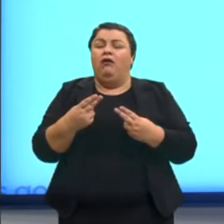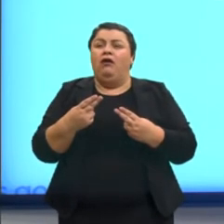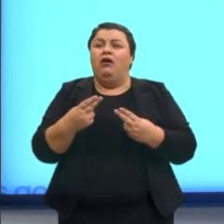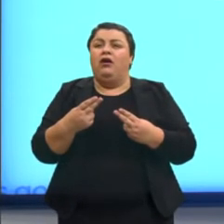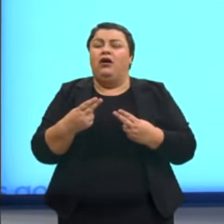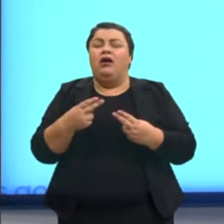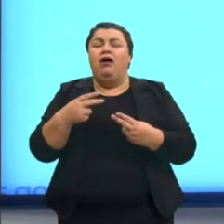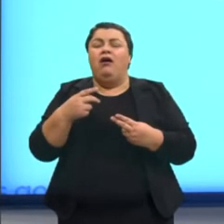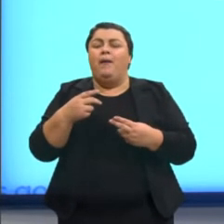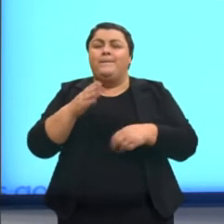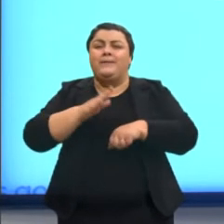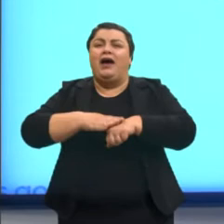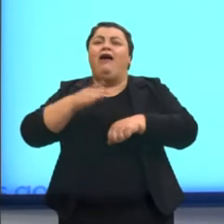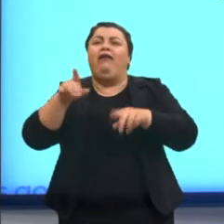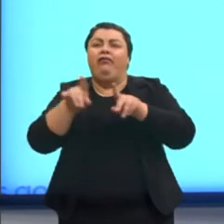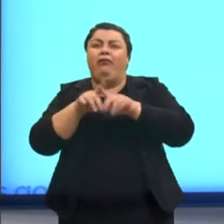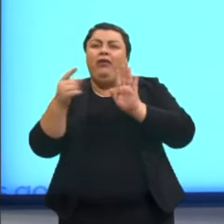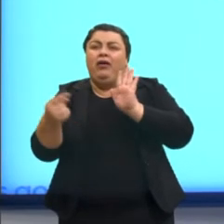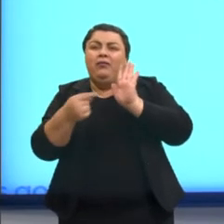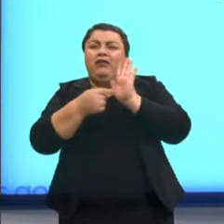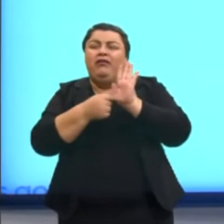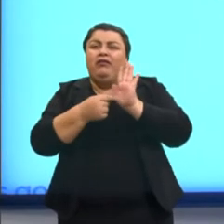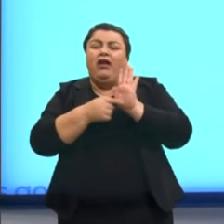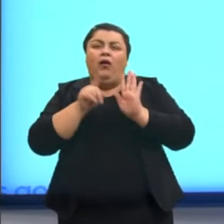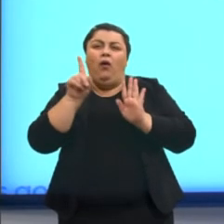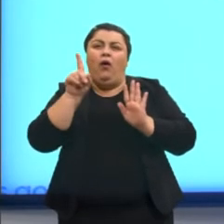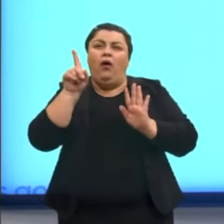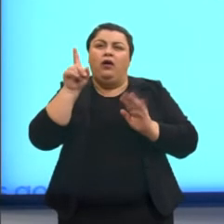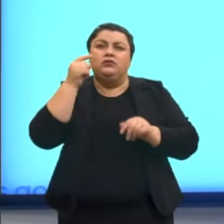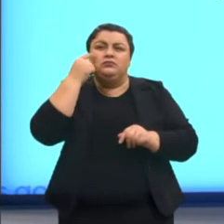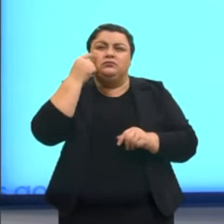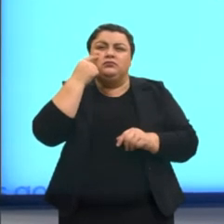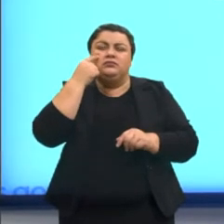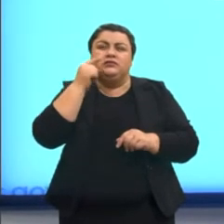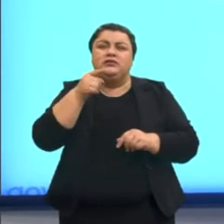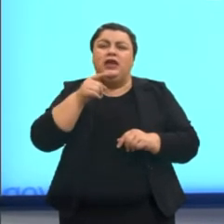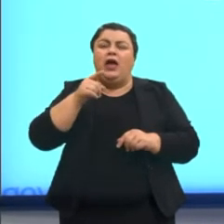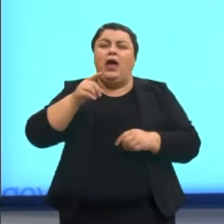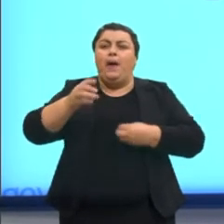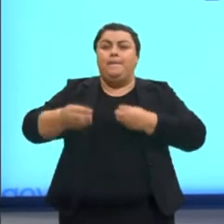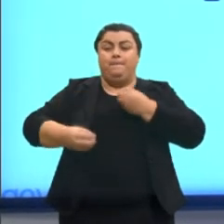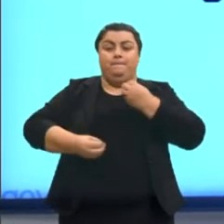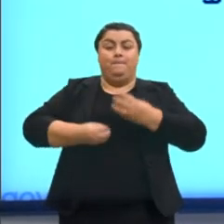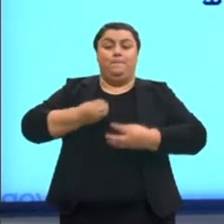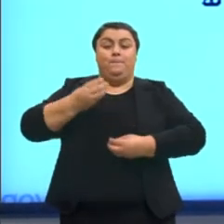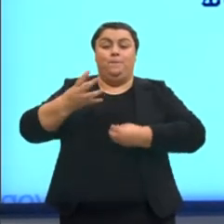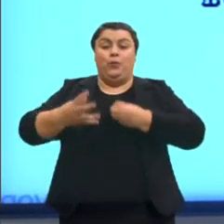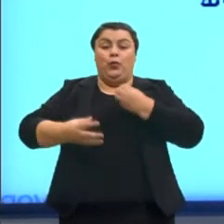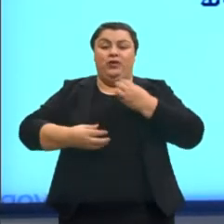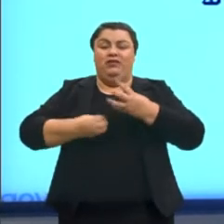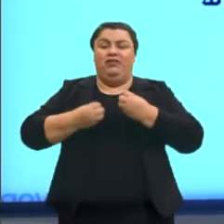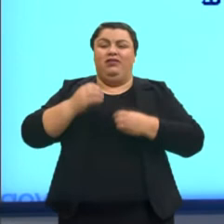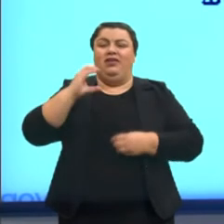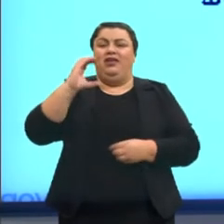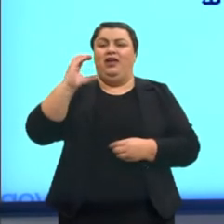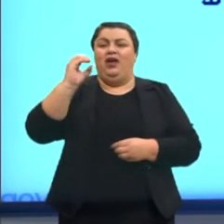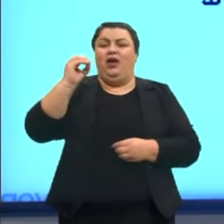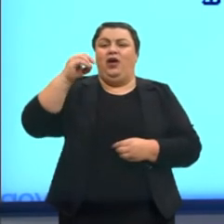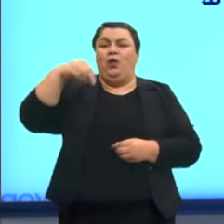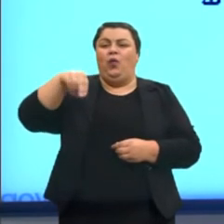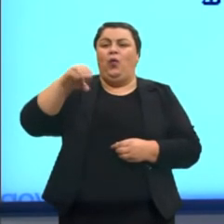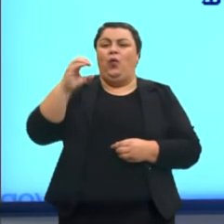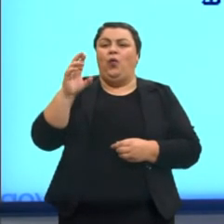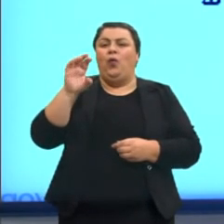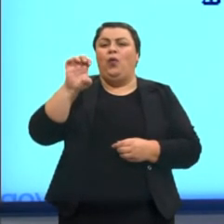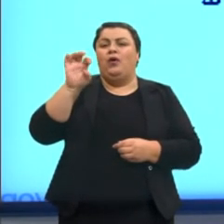eu pensei em trazer para vocês também isso daqui que a gente chama de poesia concreta. Esse